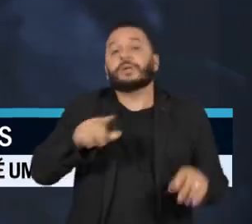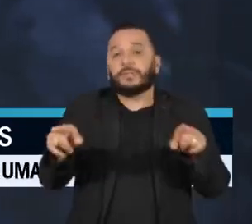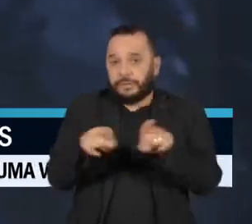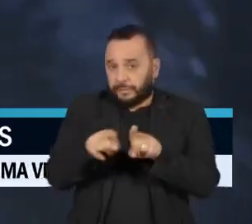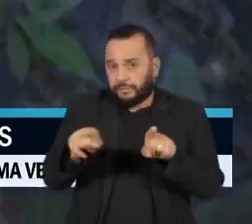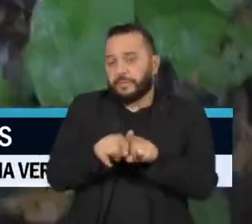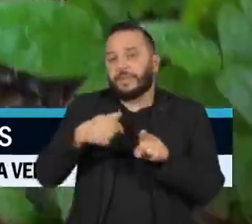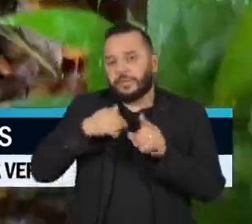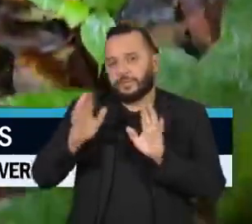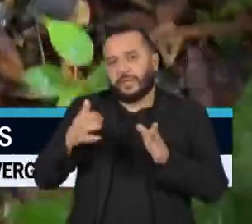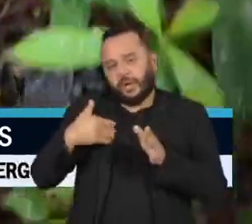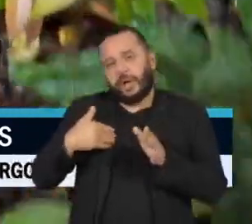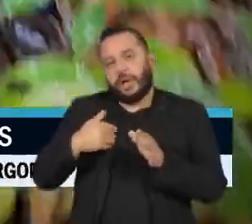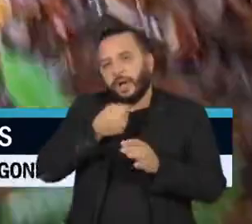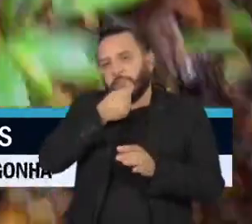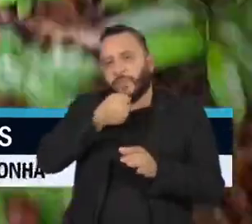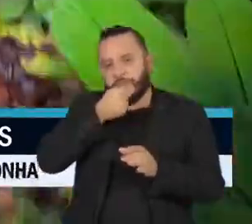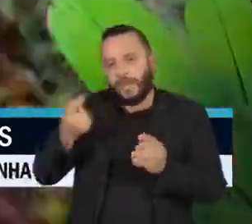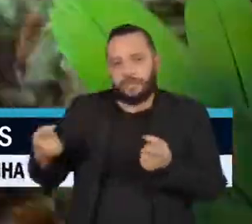Center.